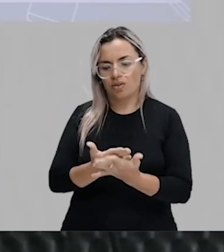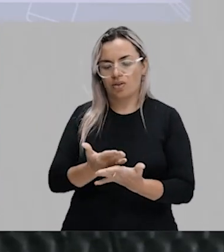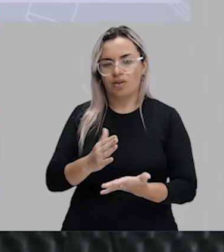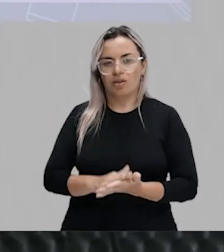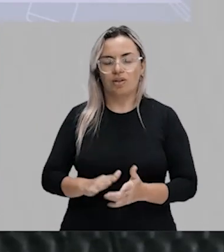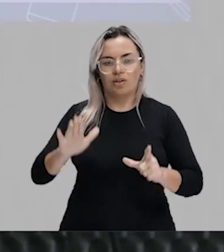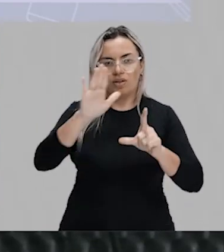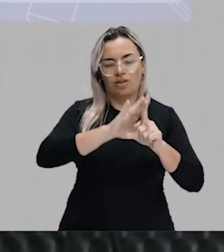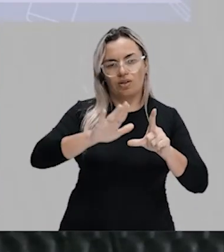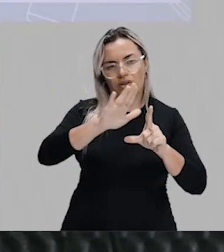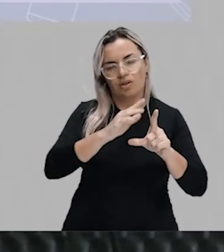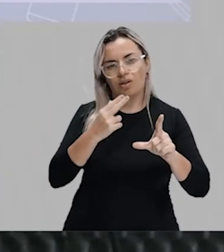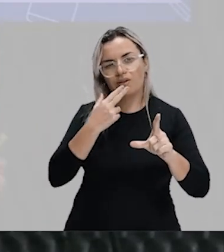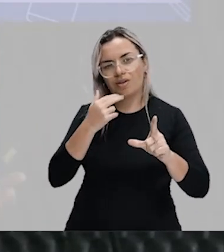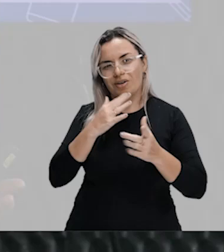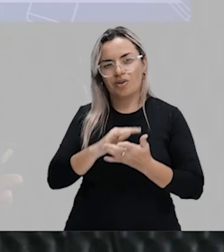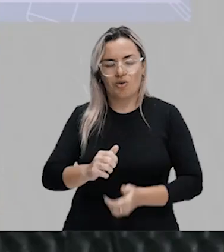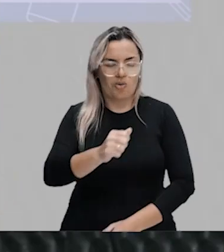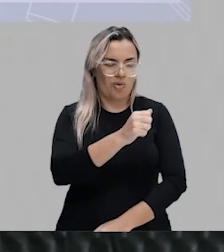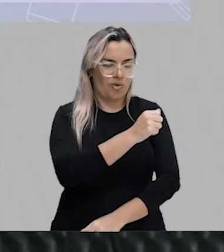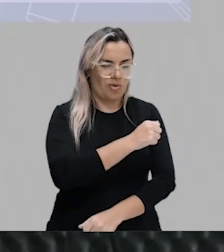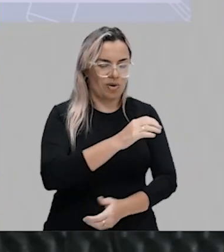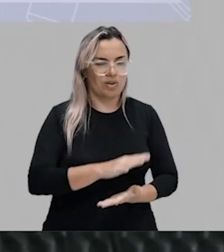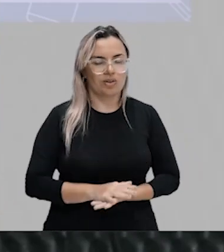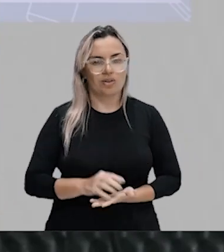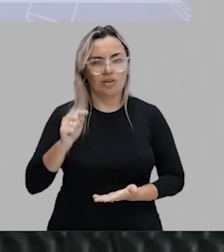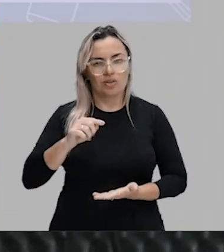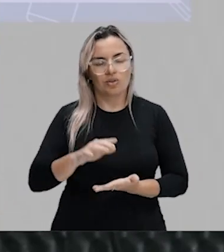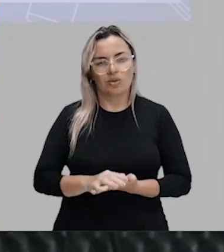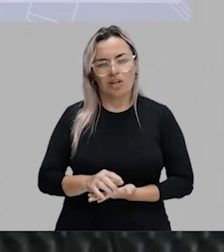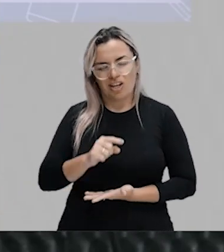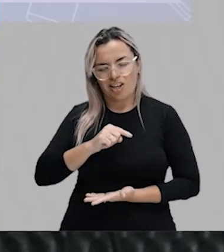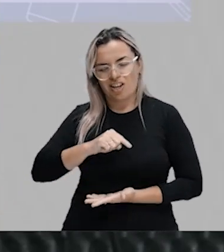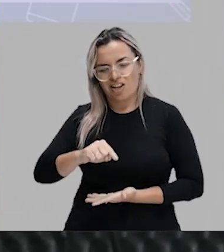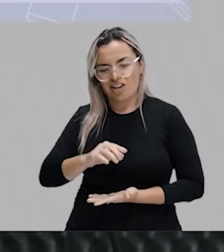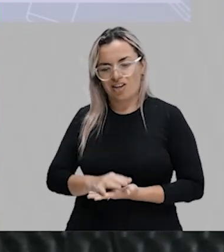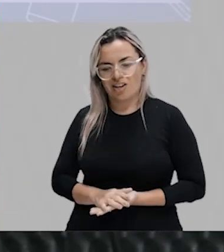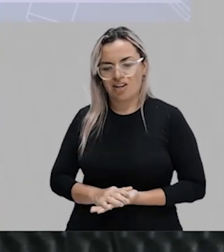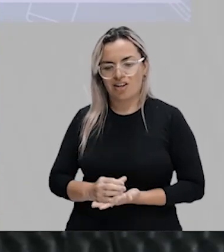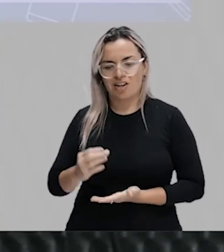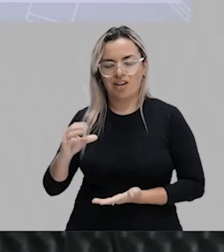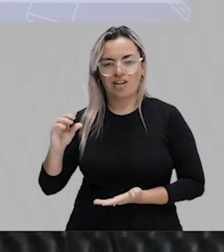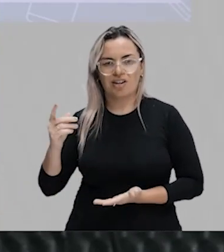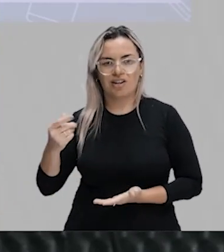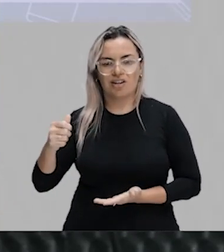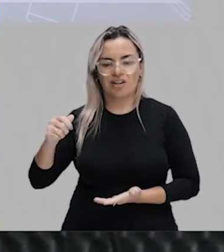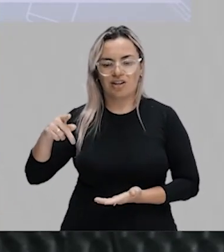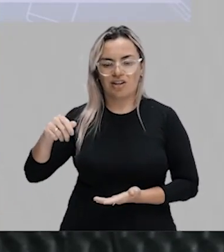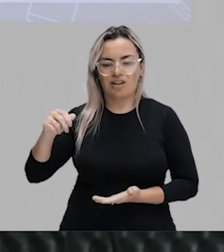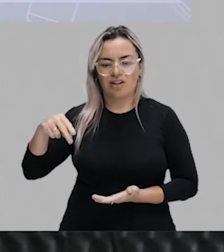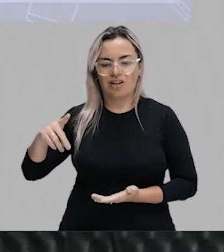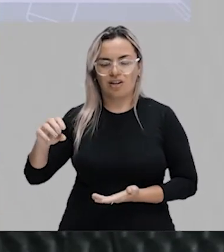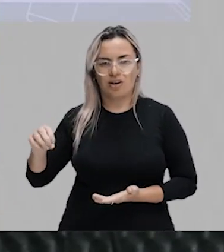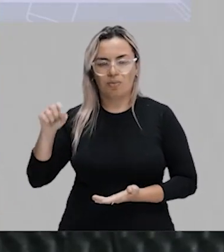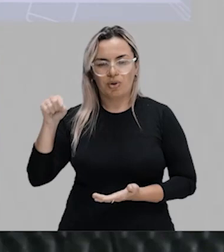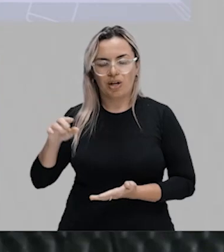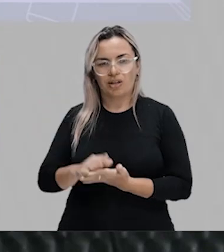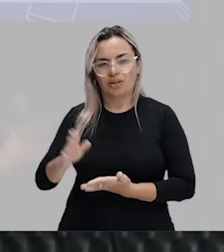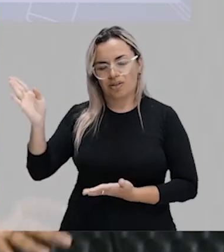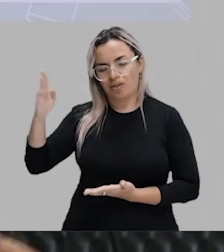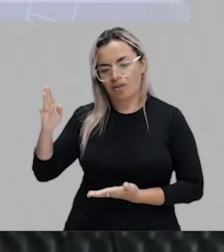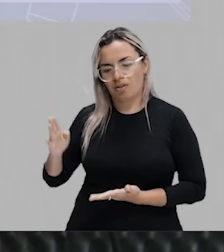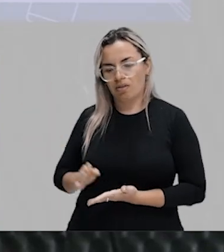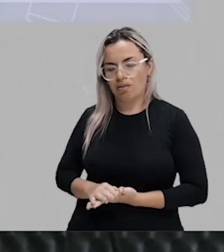Chapando. Fulano está chapado. O termo que nós usamos no Brasil. Chapado para dizer que está bêbado. Que está